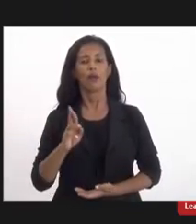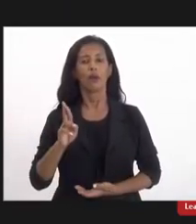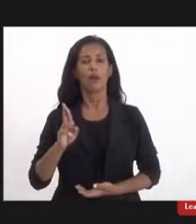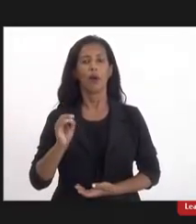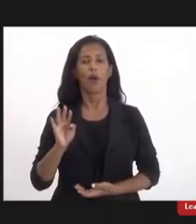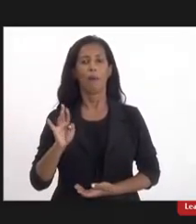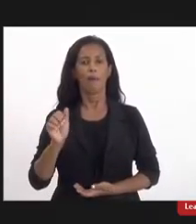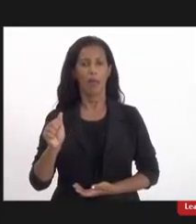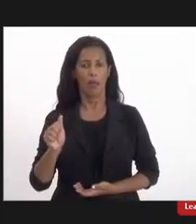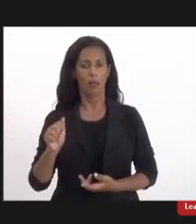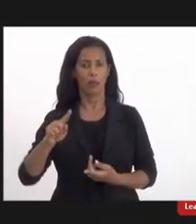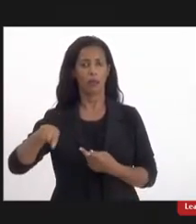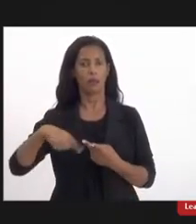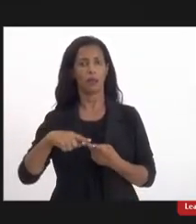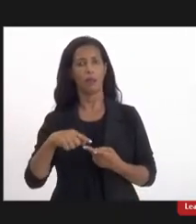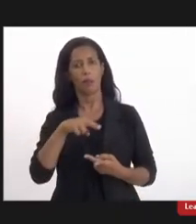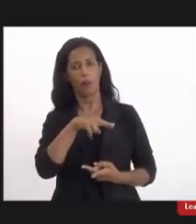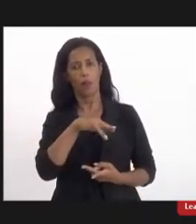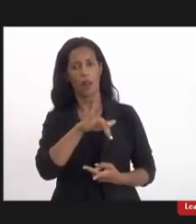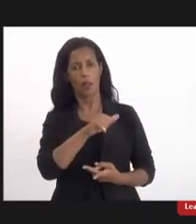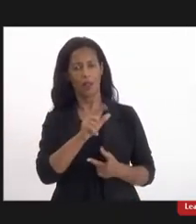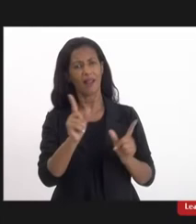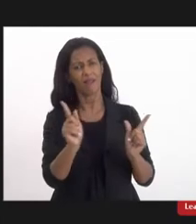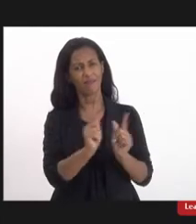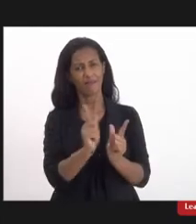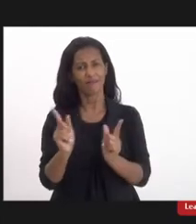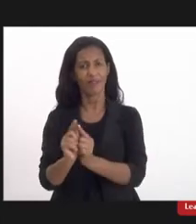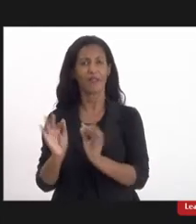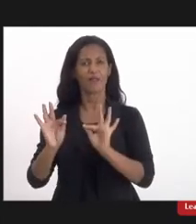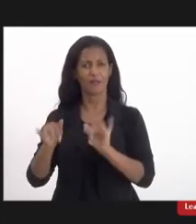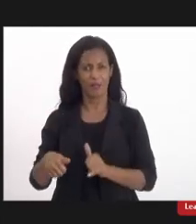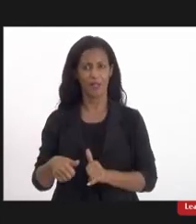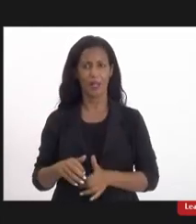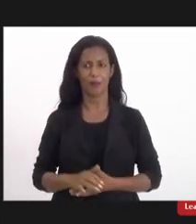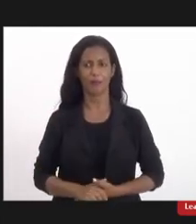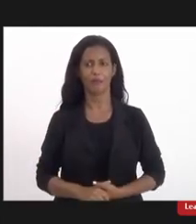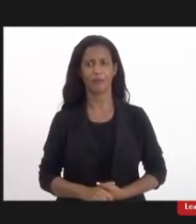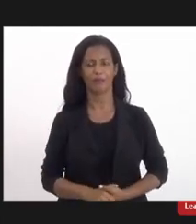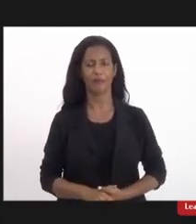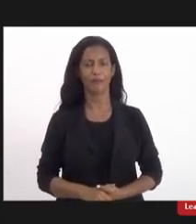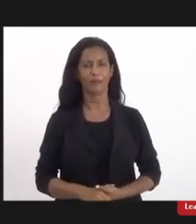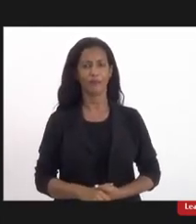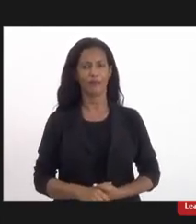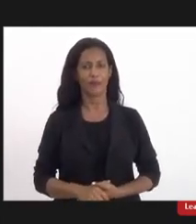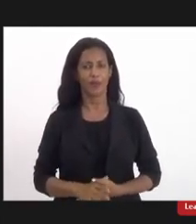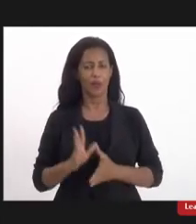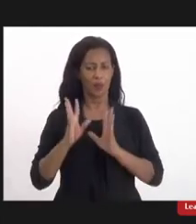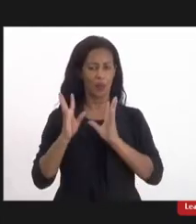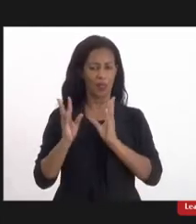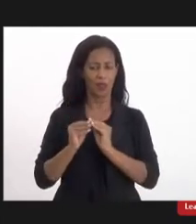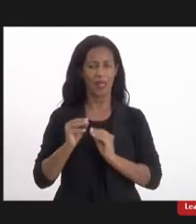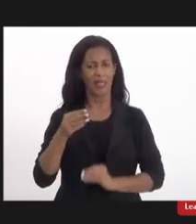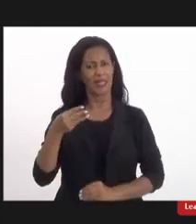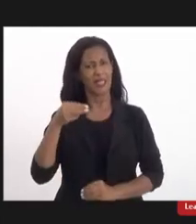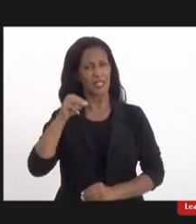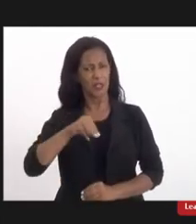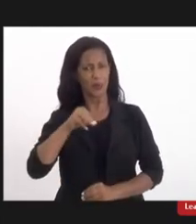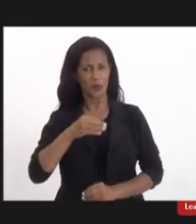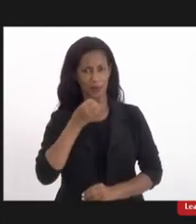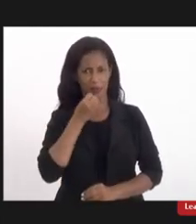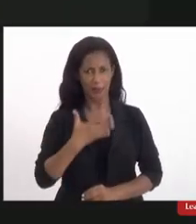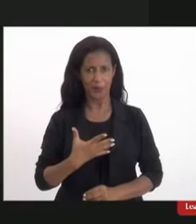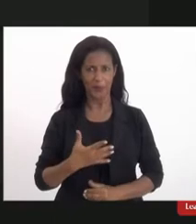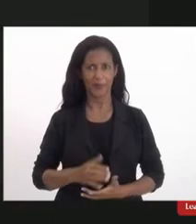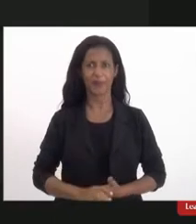Roberta, depois para a Natália. Considerações finais, gente. Então, vamos tentar resumir em três minutinhos, tá bom?